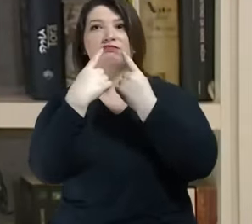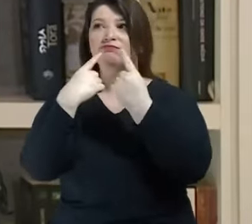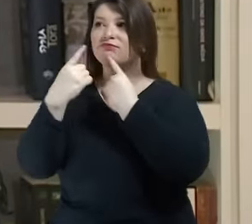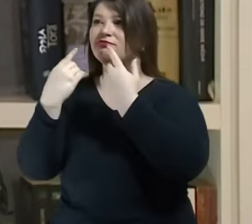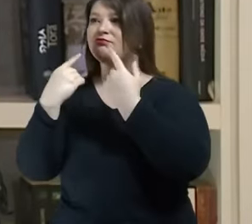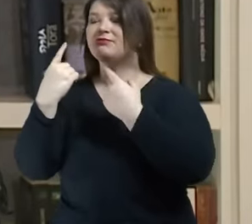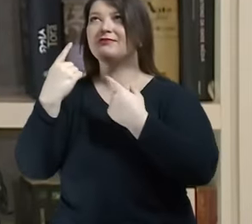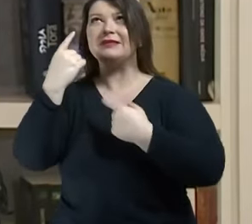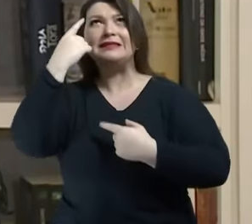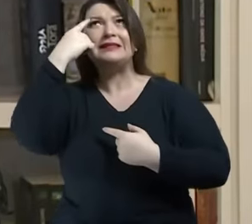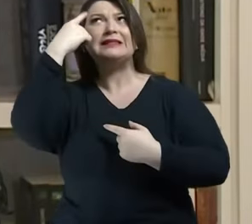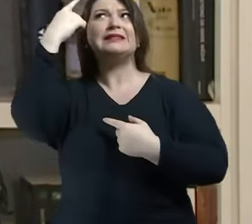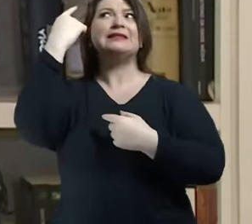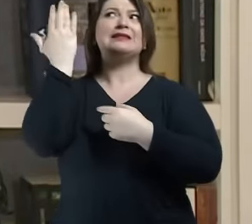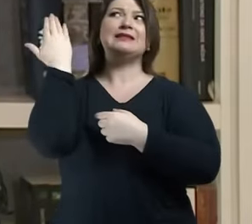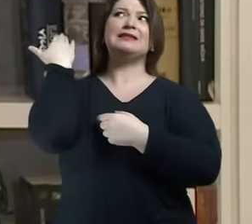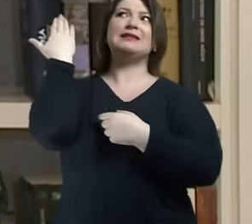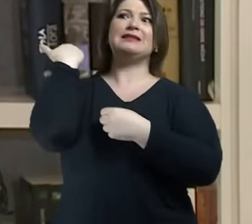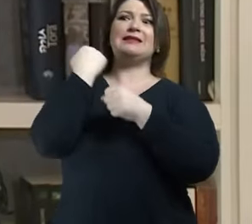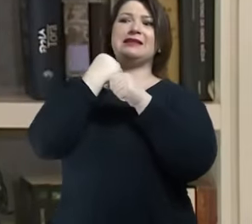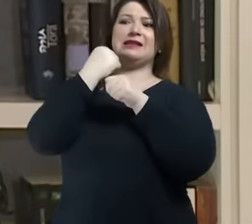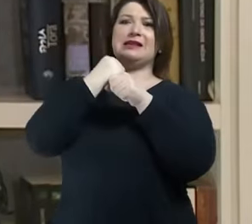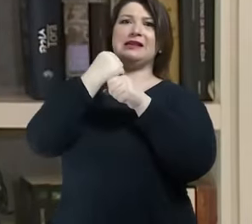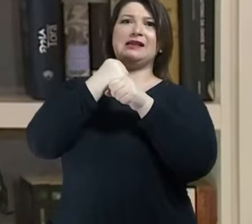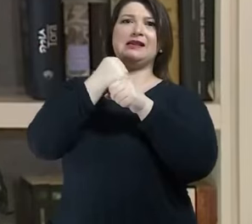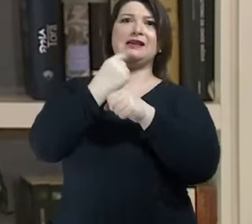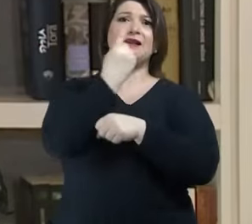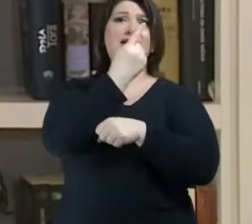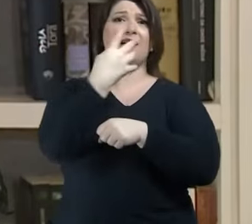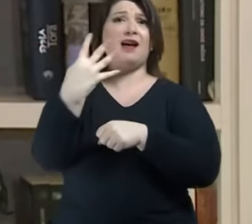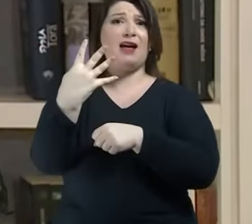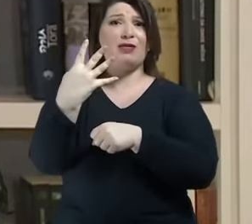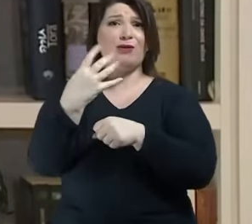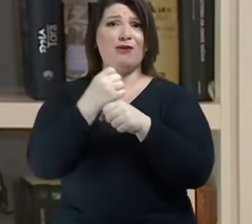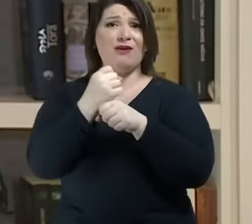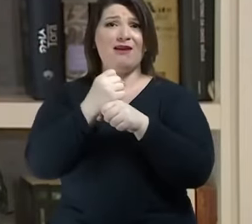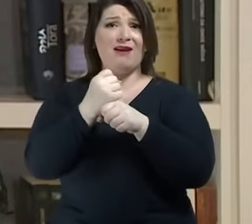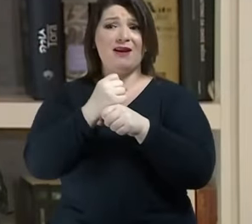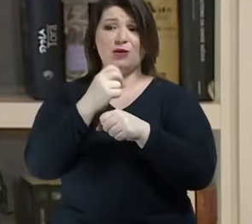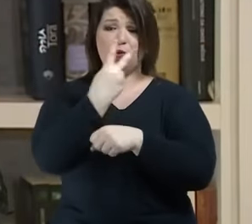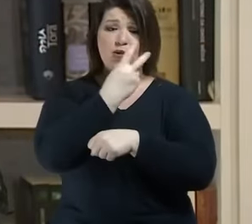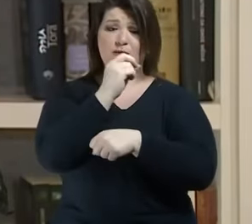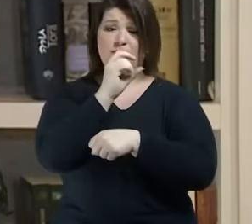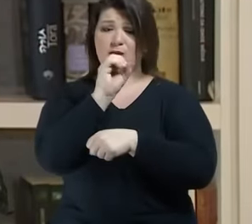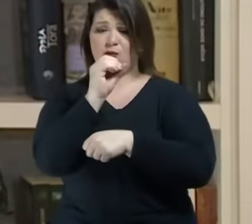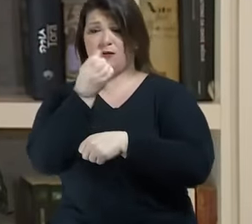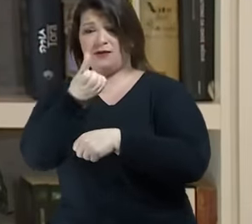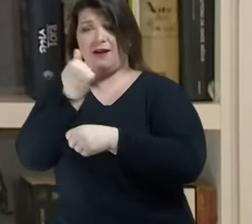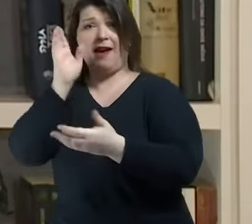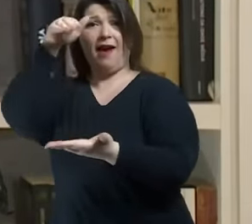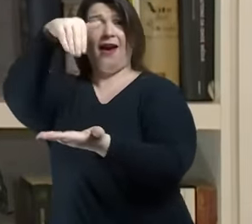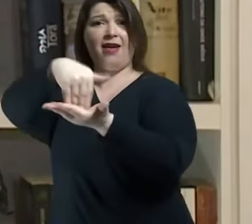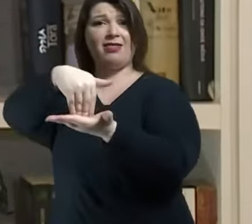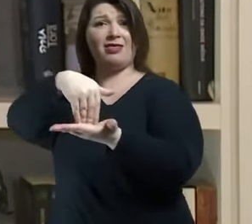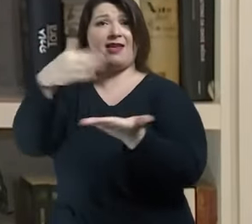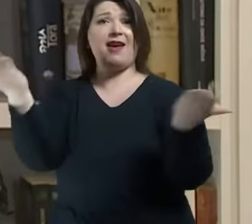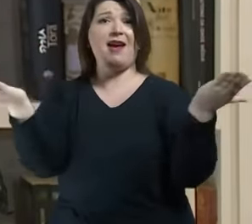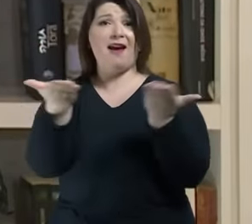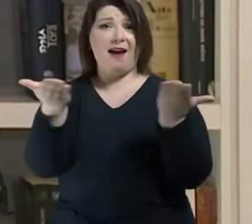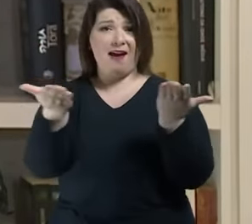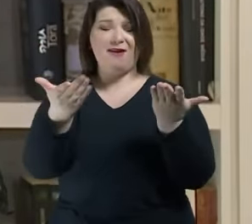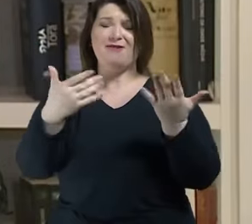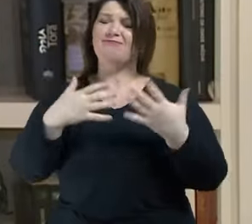14 anos que eu tive a honra, desde 2006 até agora, que eu tive a honra de aceitar os convites para o Café